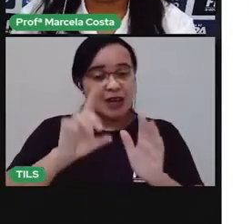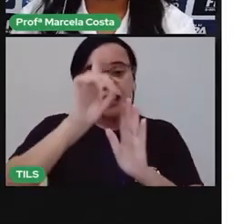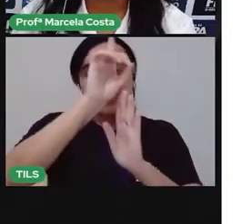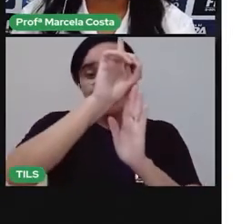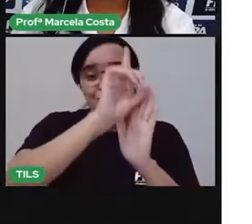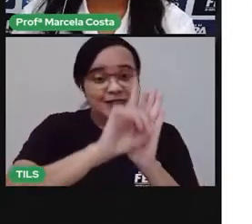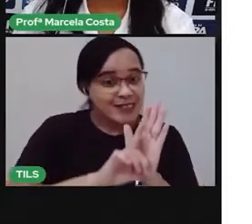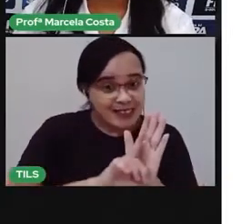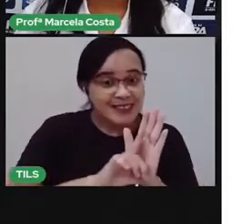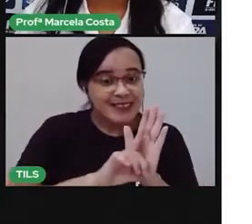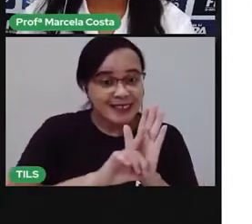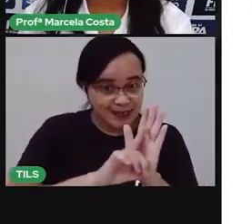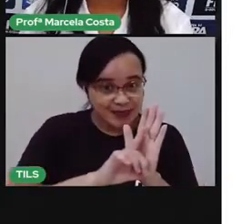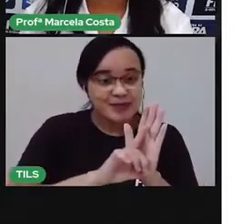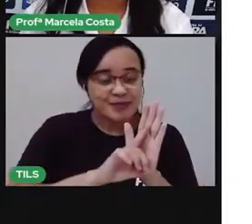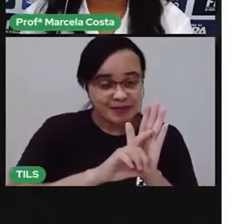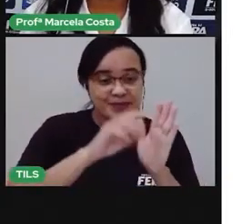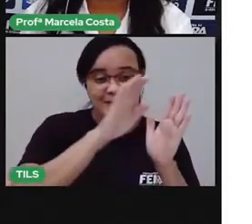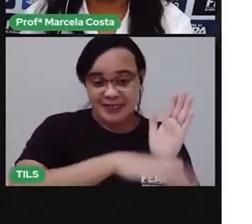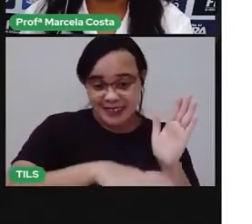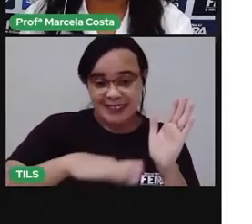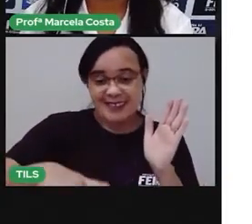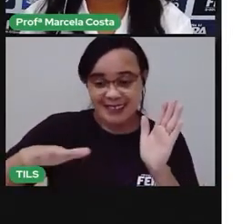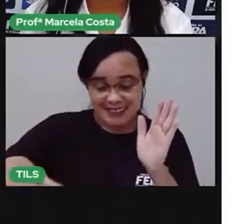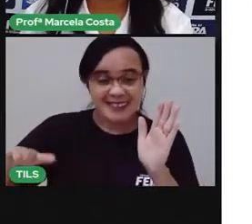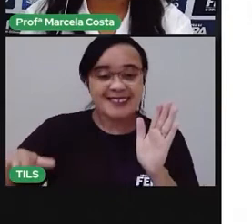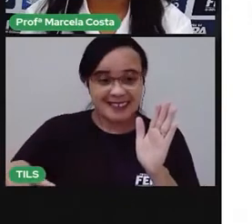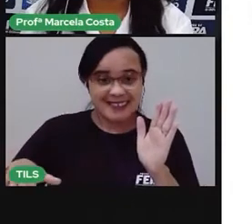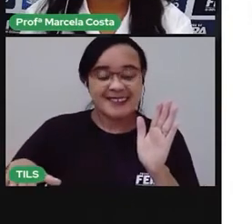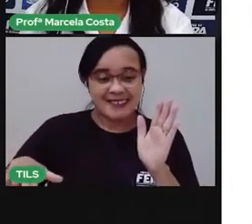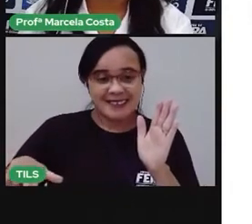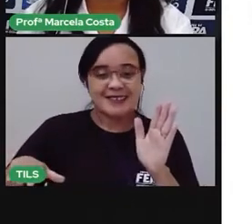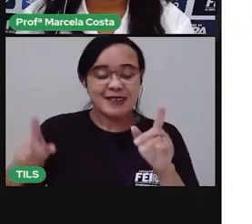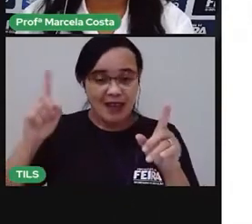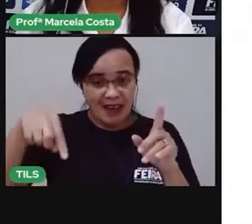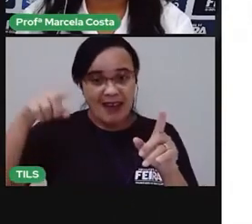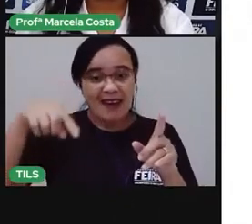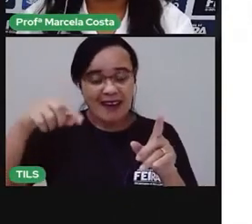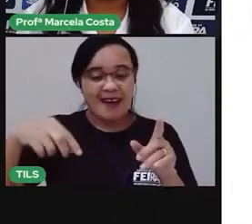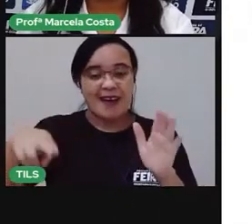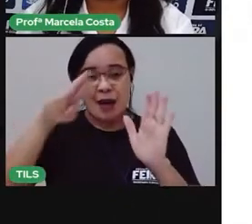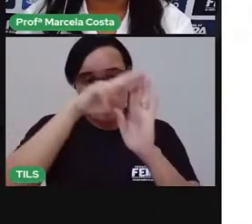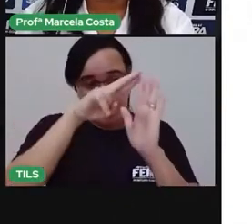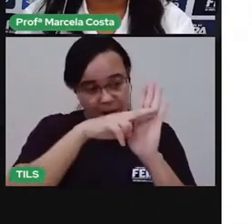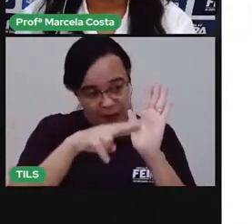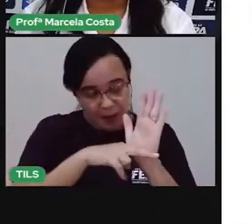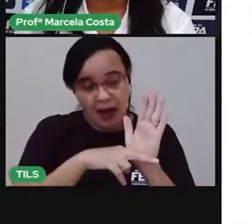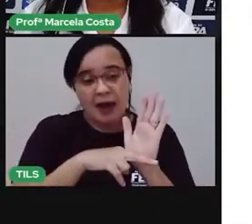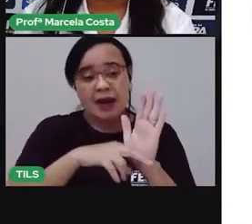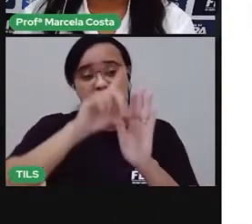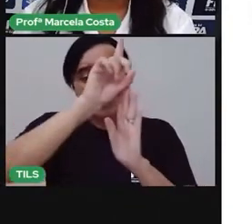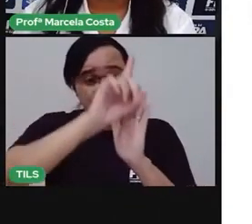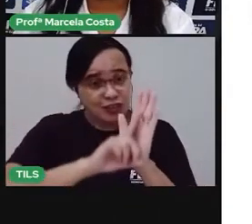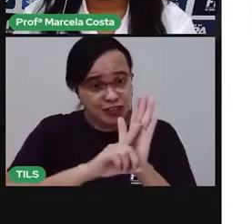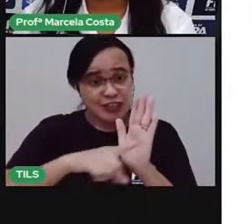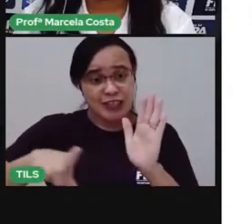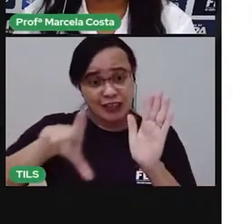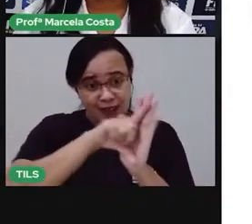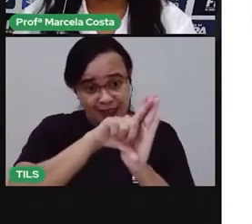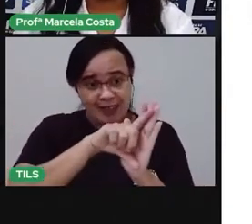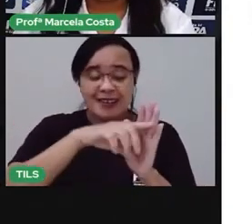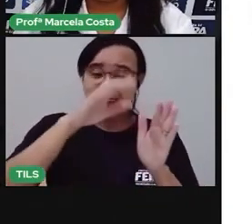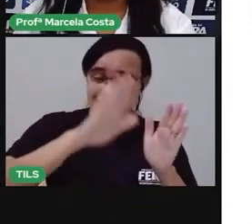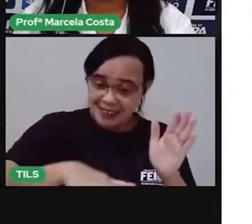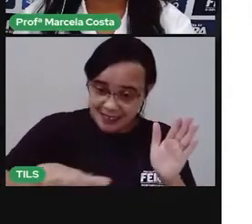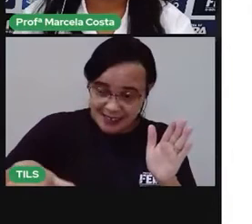termo lá, faz parte de um dos direitos da criança. E lá no